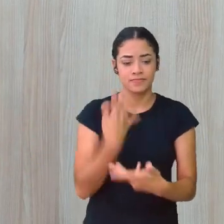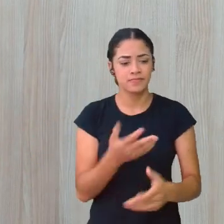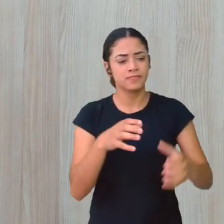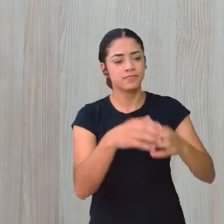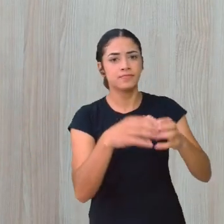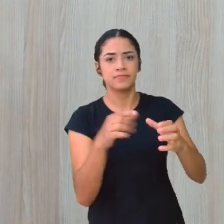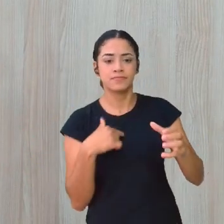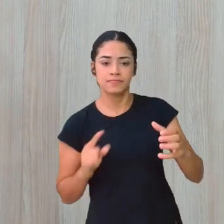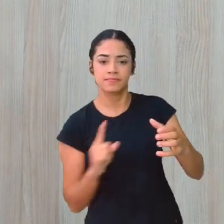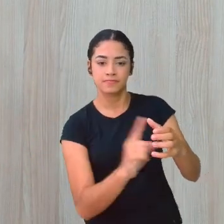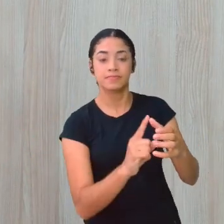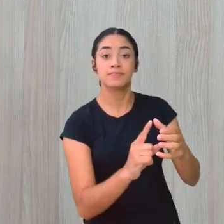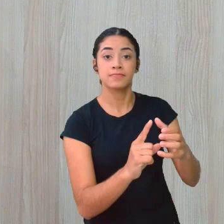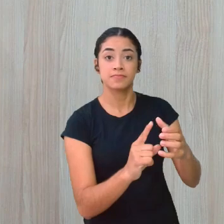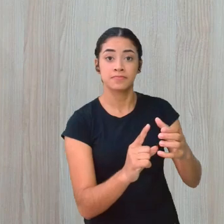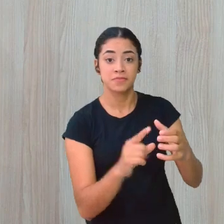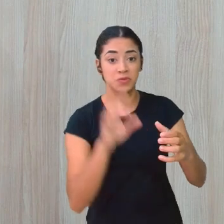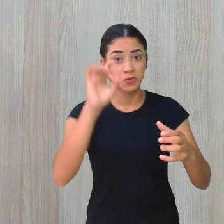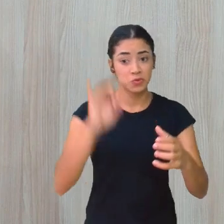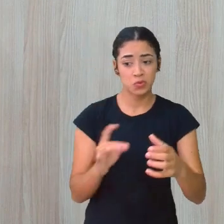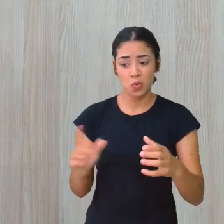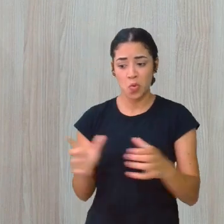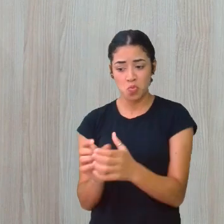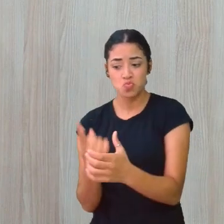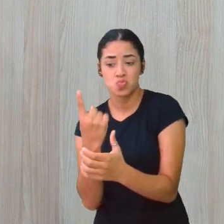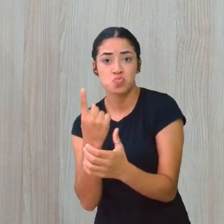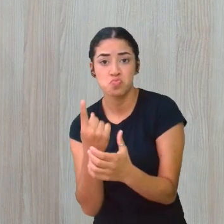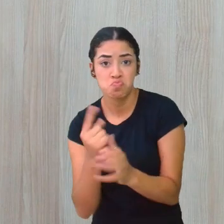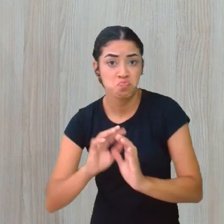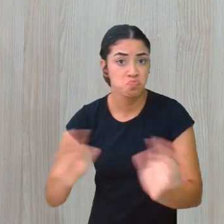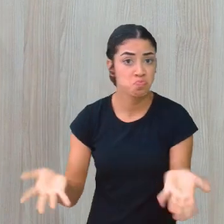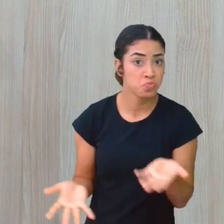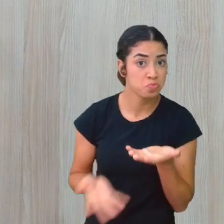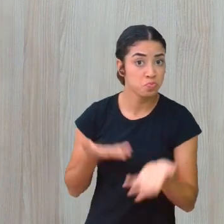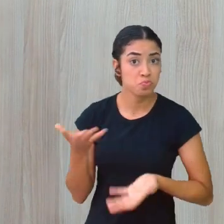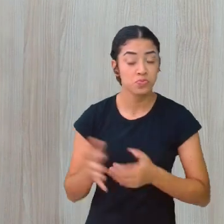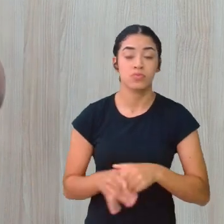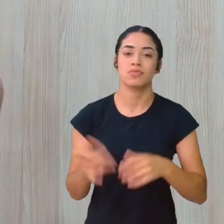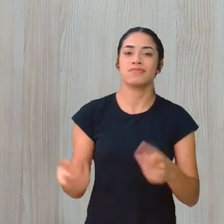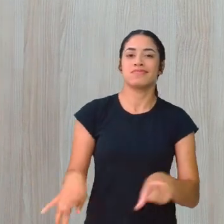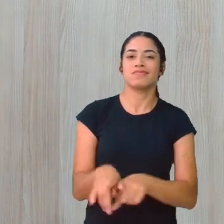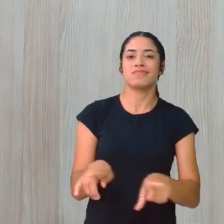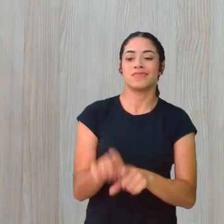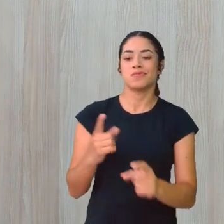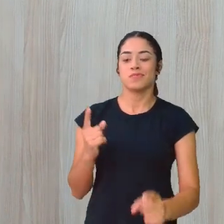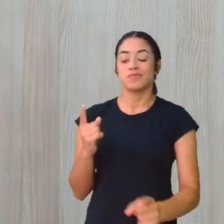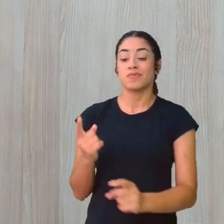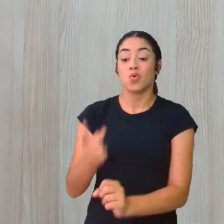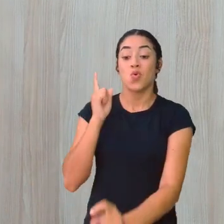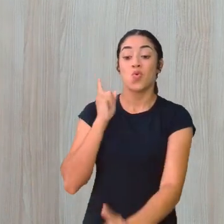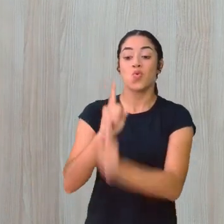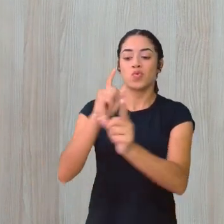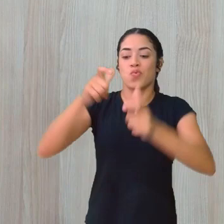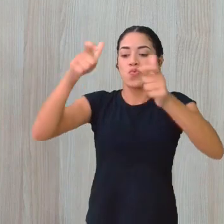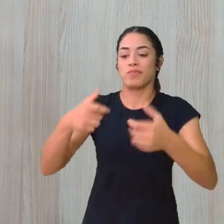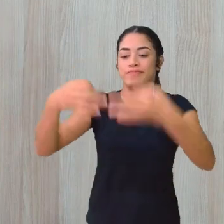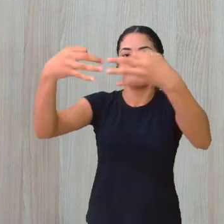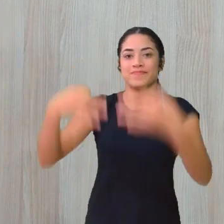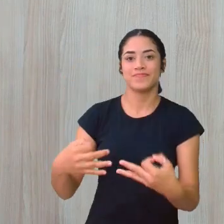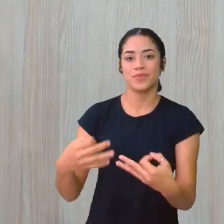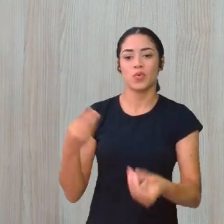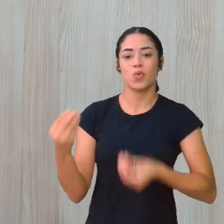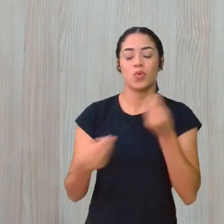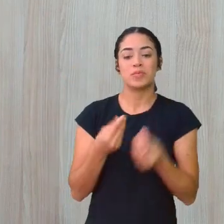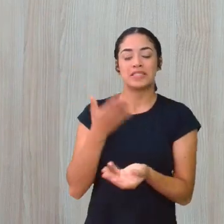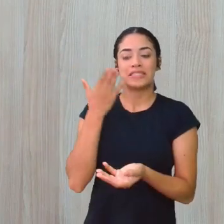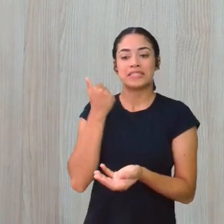você pertence Ou será que você pertence somente a um grupo? Sim E achar o seu próprio lugar E aí Como lidar